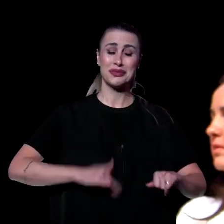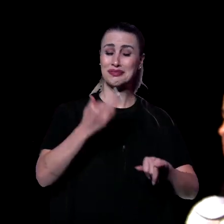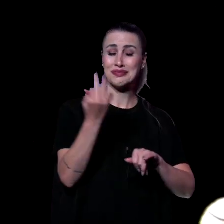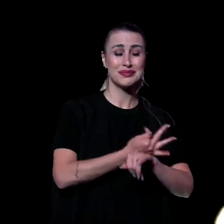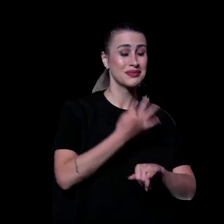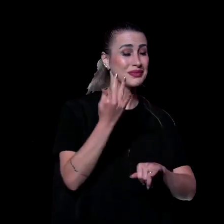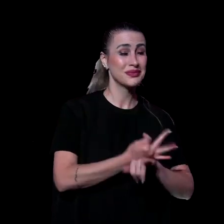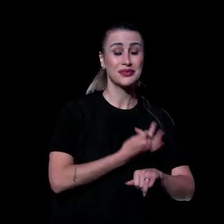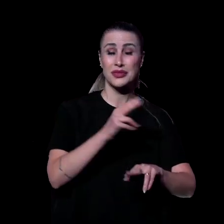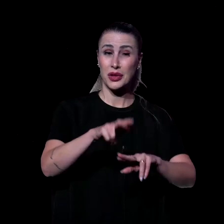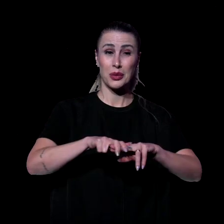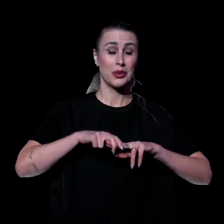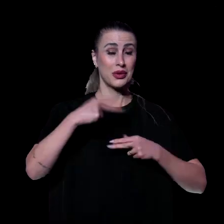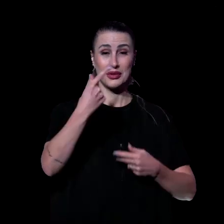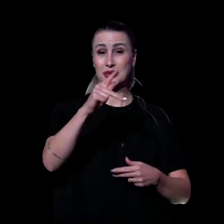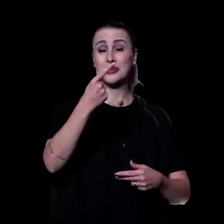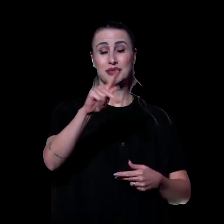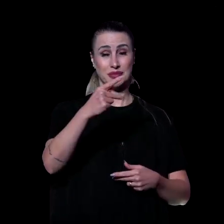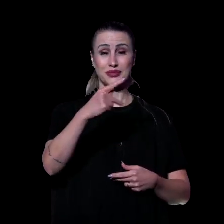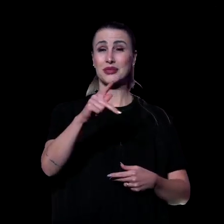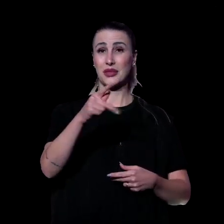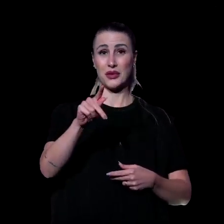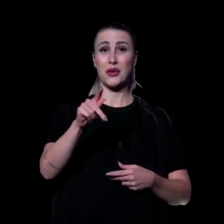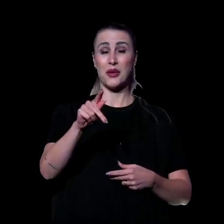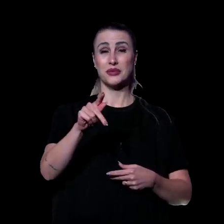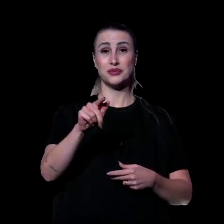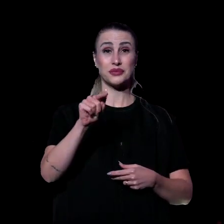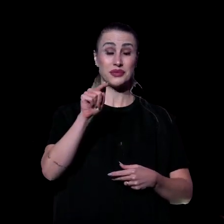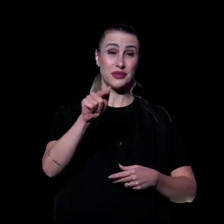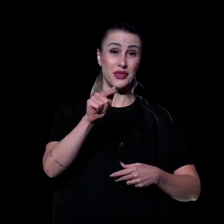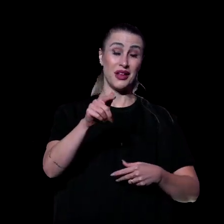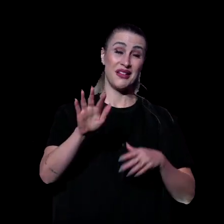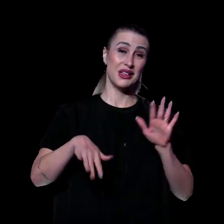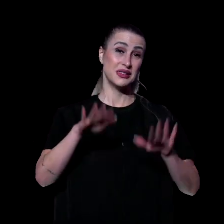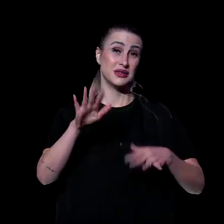Você tem vivido longe de Deus, mas Ele não quer você mais longe.